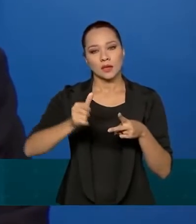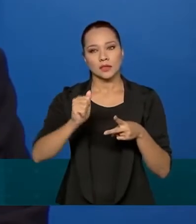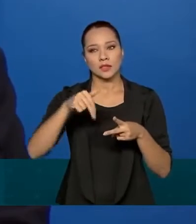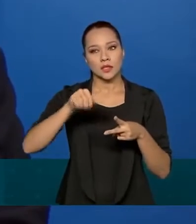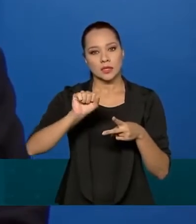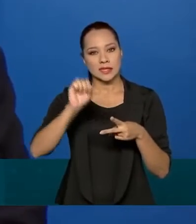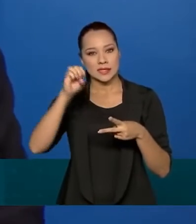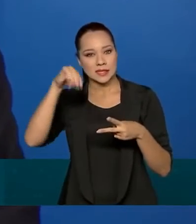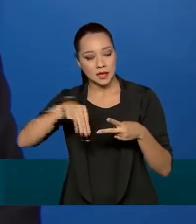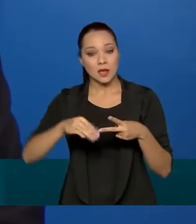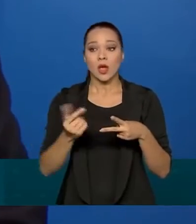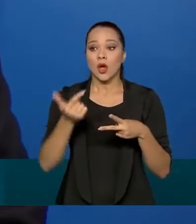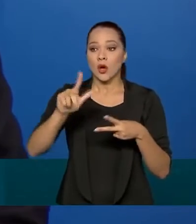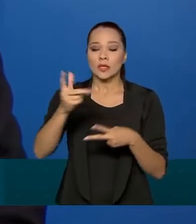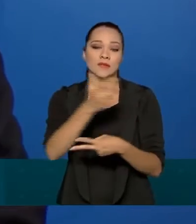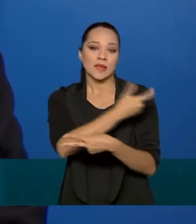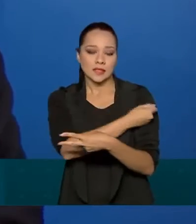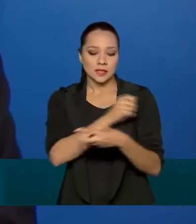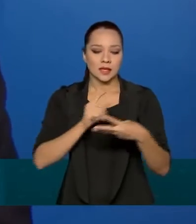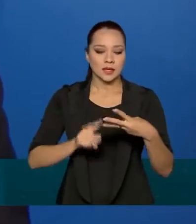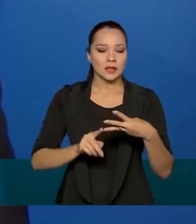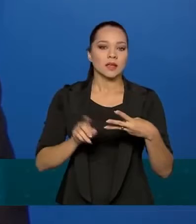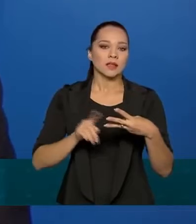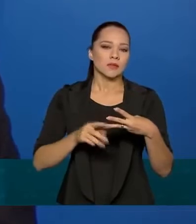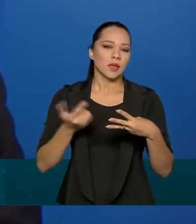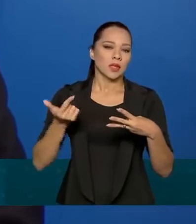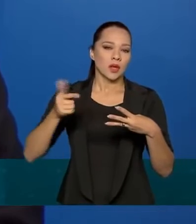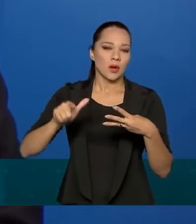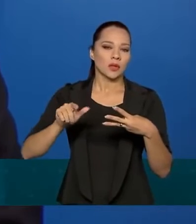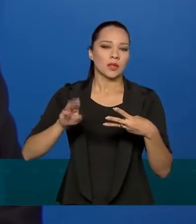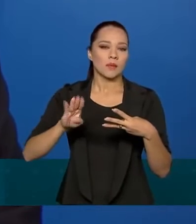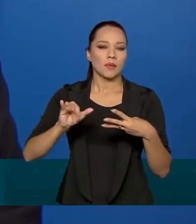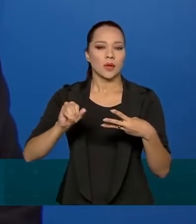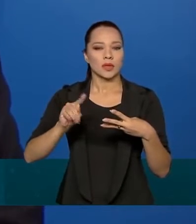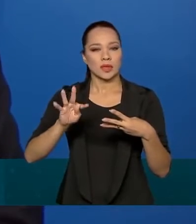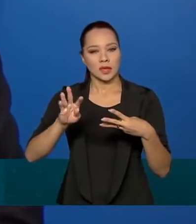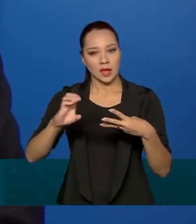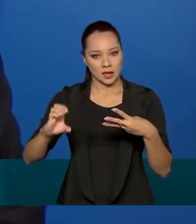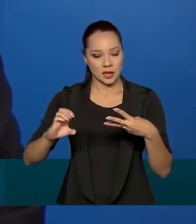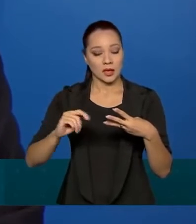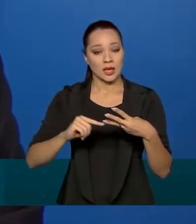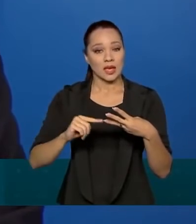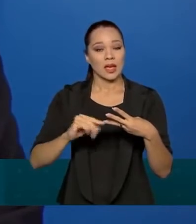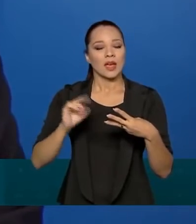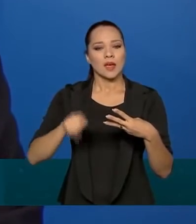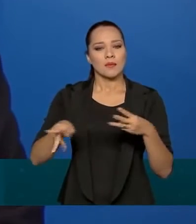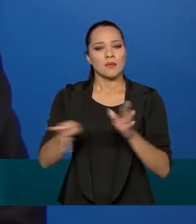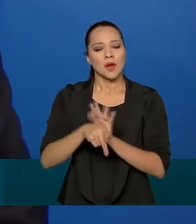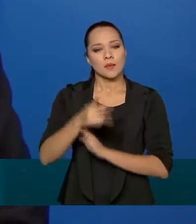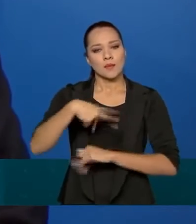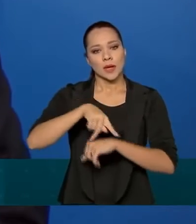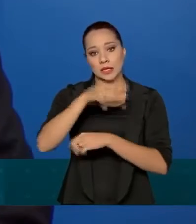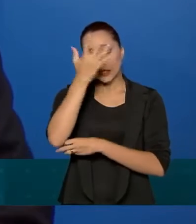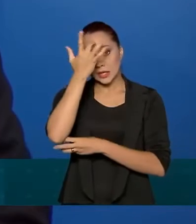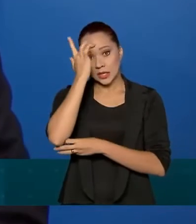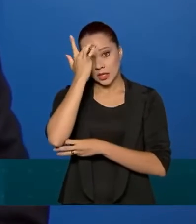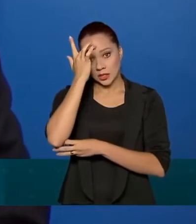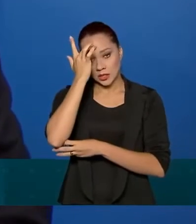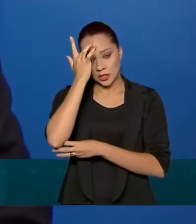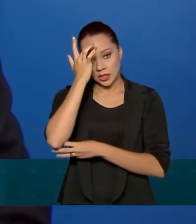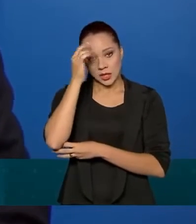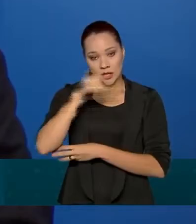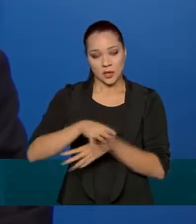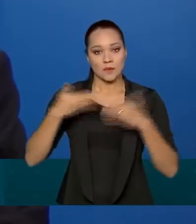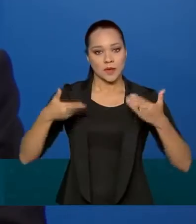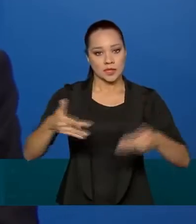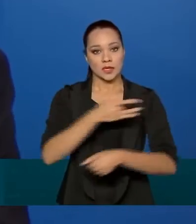vacinas outras, como a vacina da Barat-Biontech. A vacina da Barat-Biontech é a vacina indiana, que o Ministério